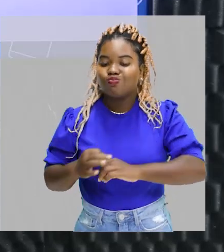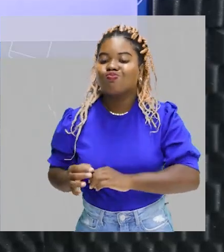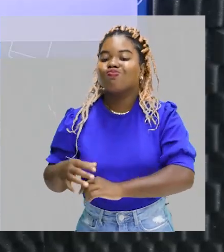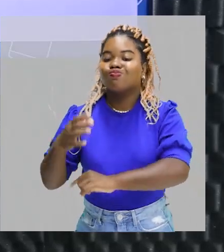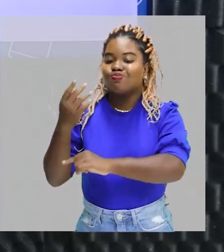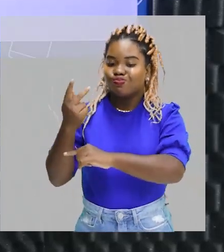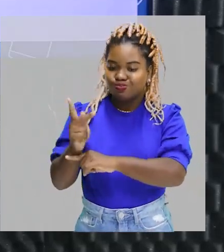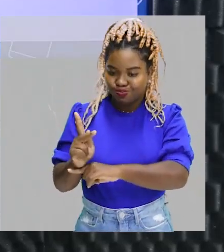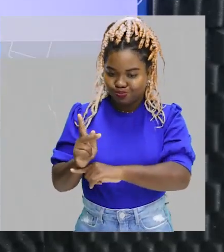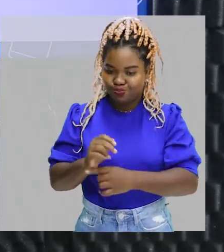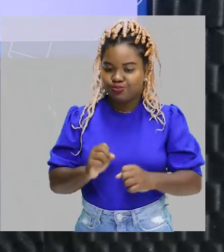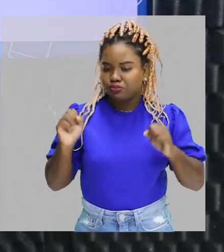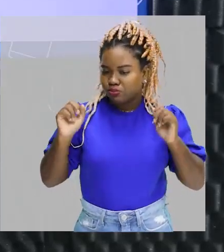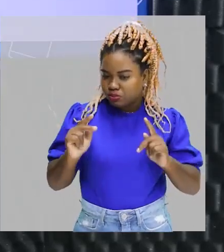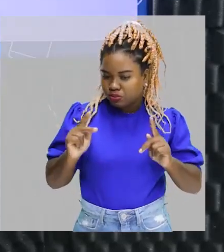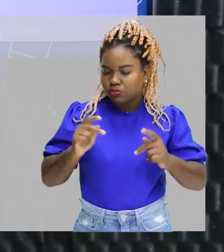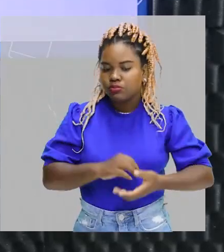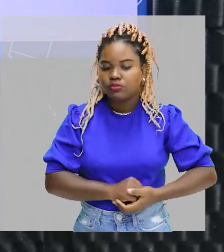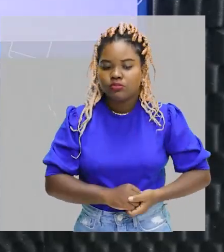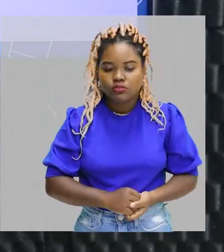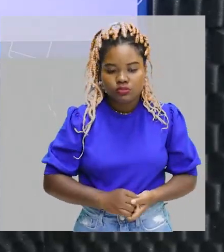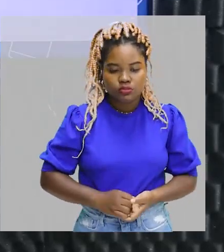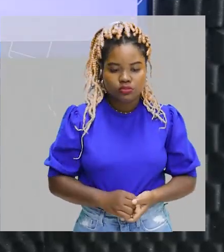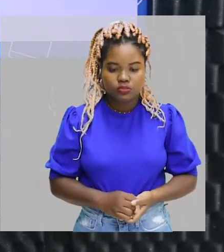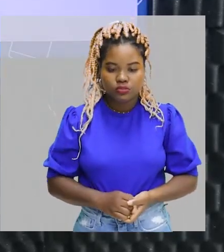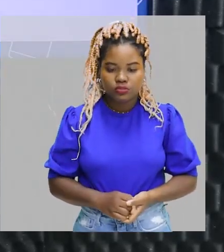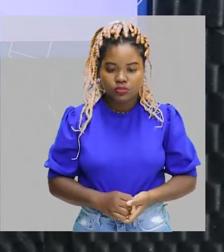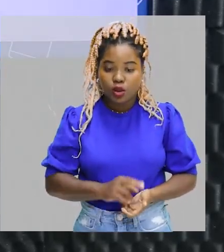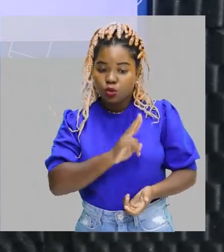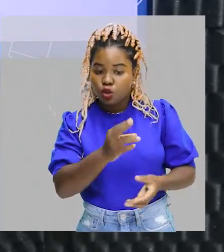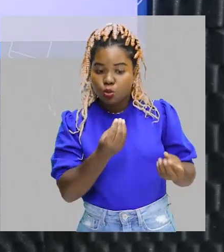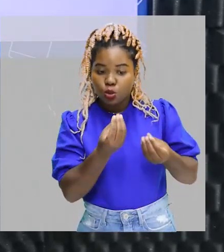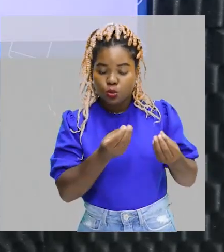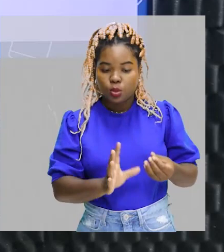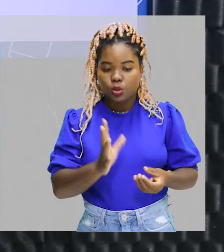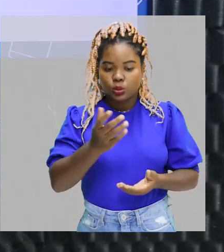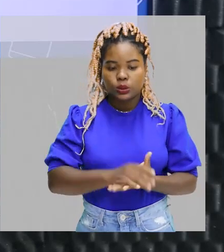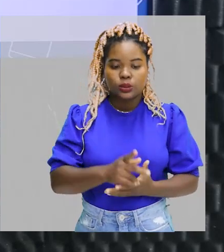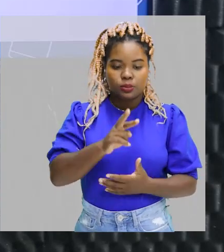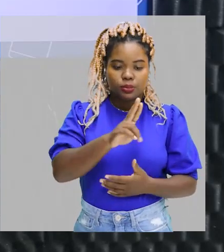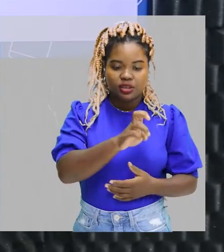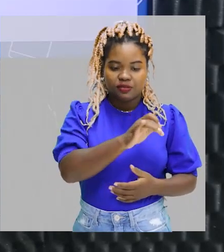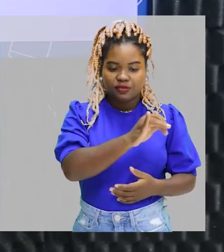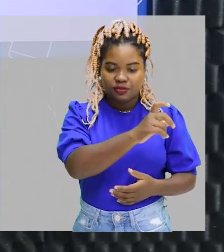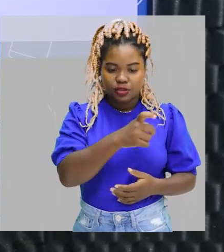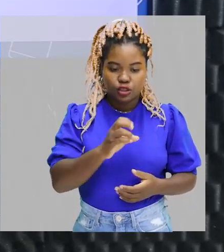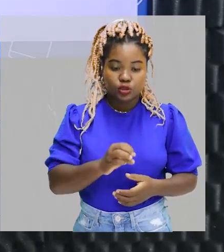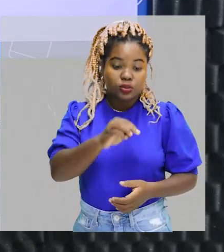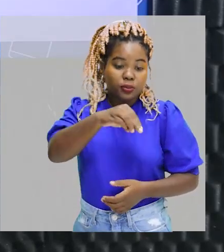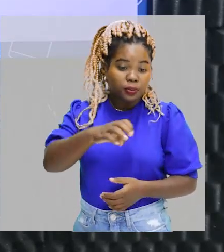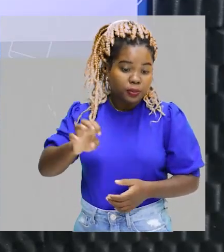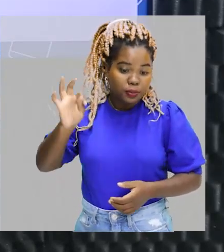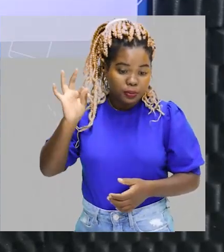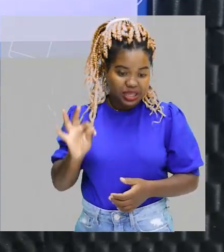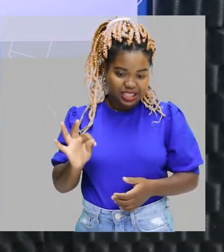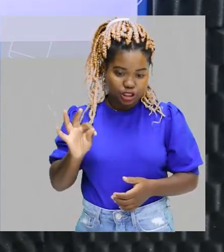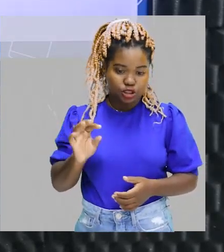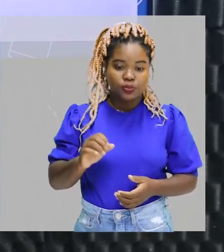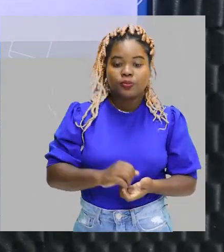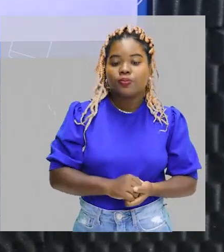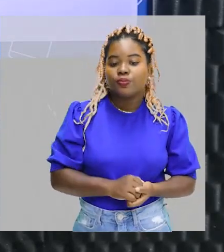hidrogênio. Show de bola? A nomenclatura, prefixo intermediário, sufixo.